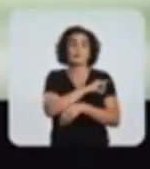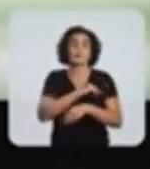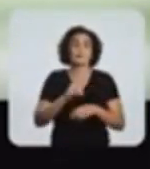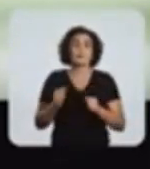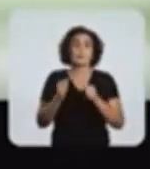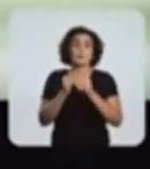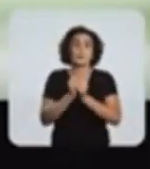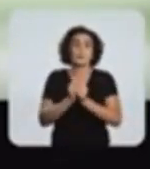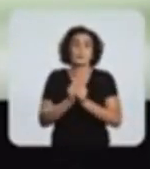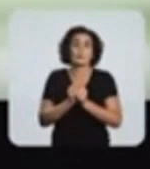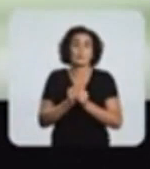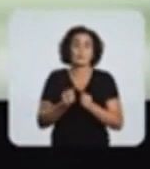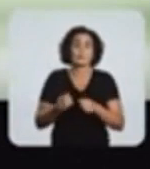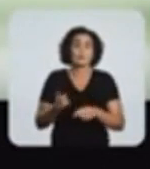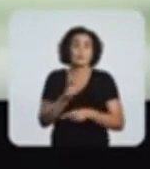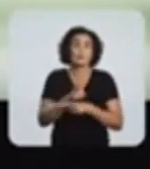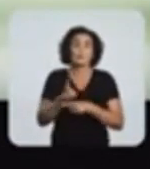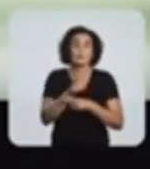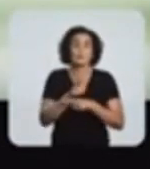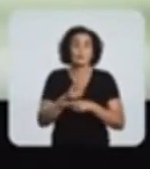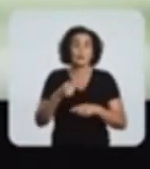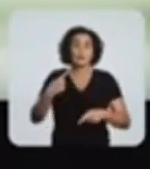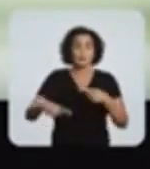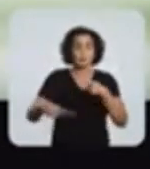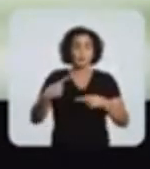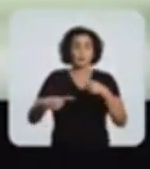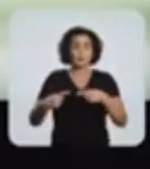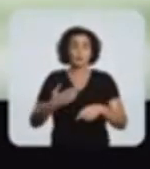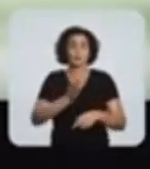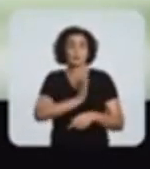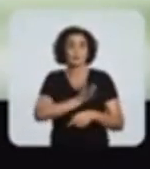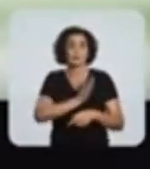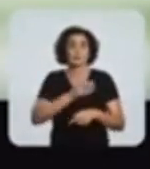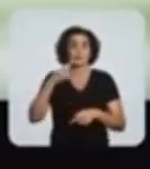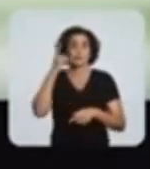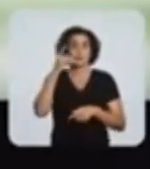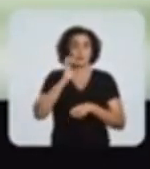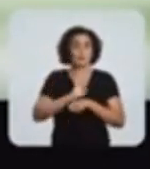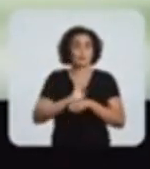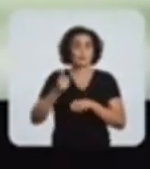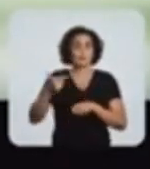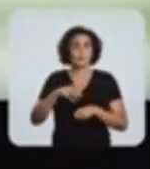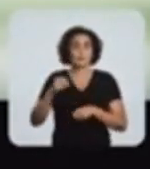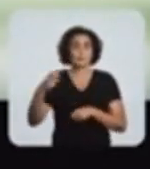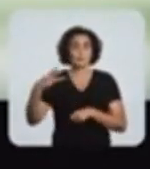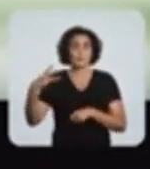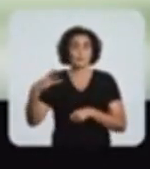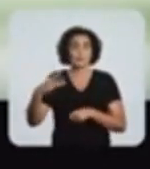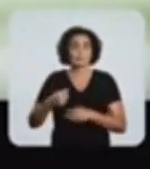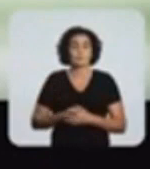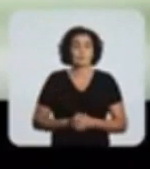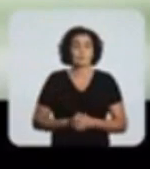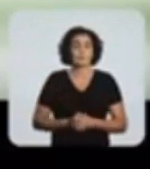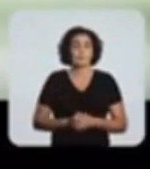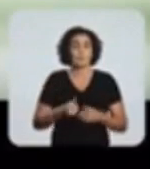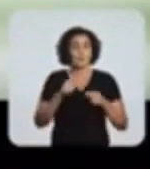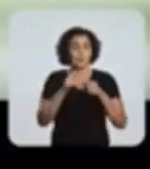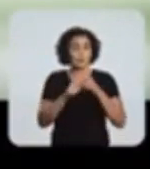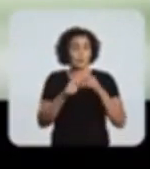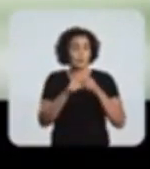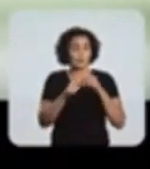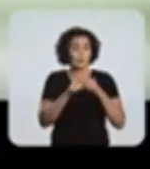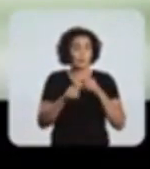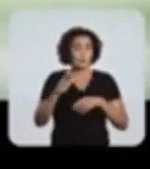Neymar Pesadão, deputado federal, 1510. De Paracambi para Brasília. Juntos somos fortes. Meu